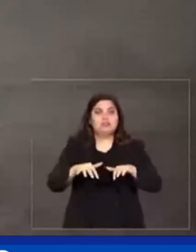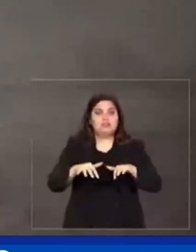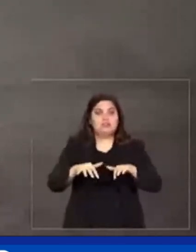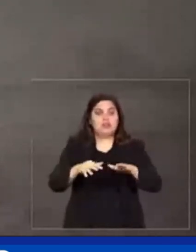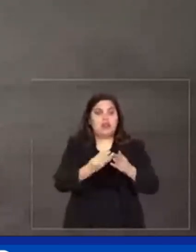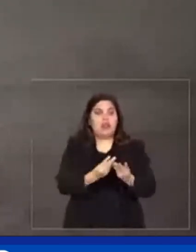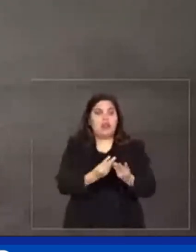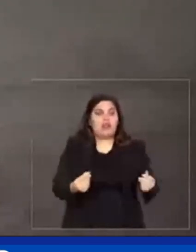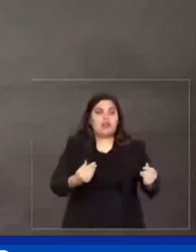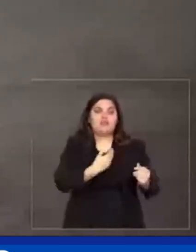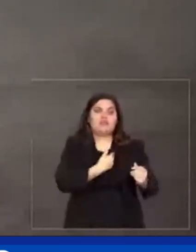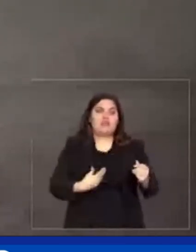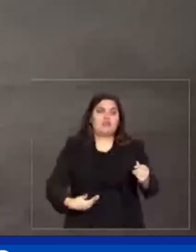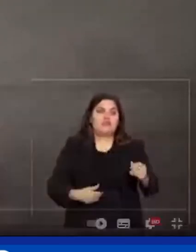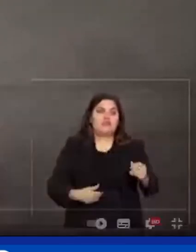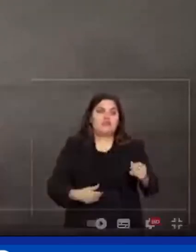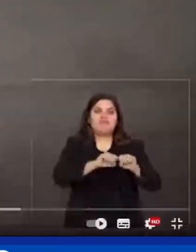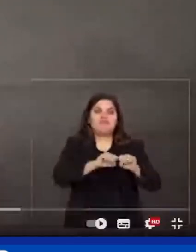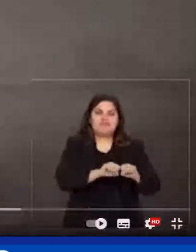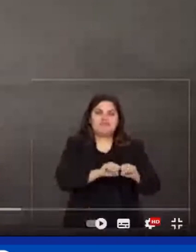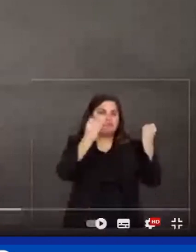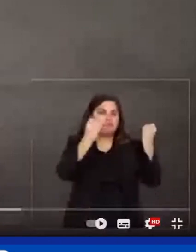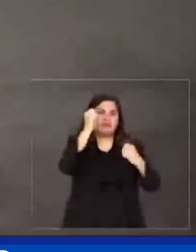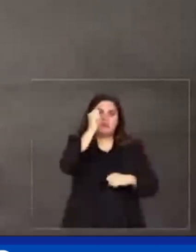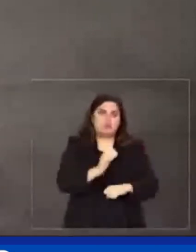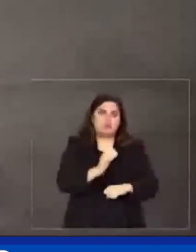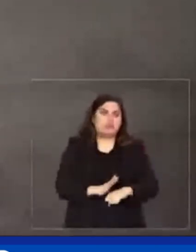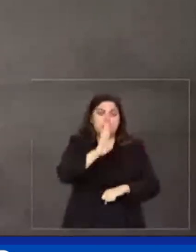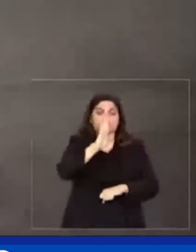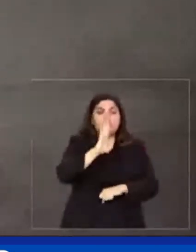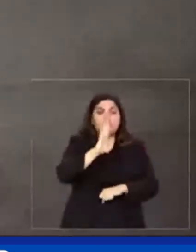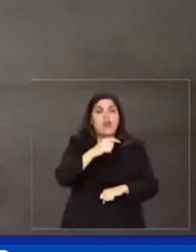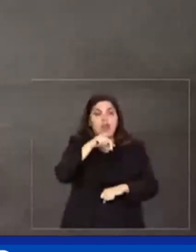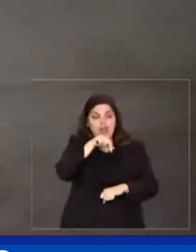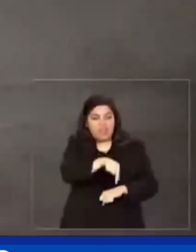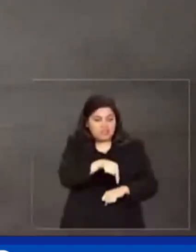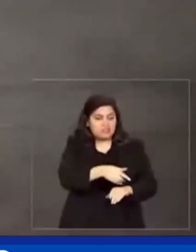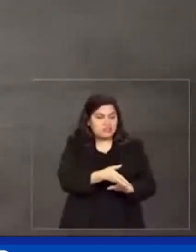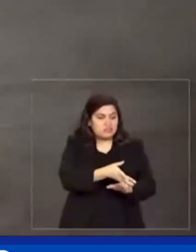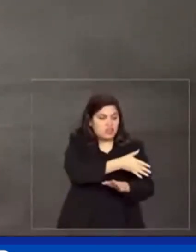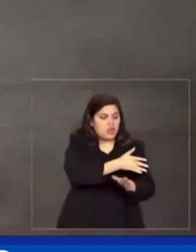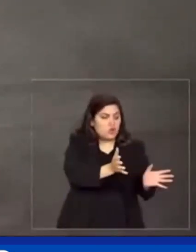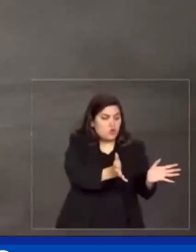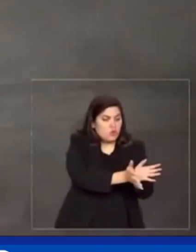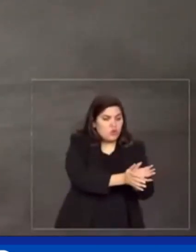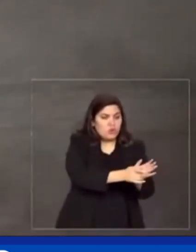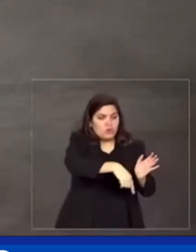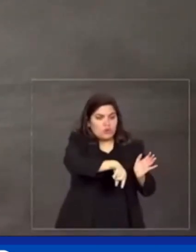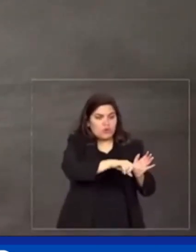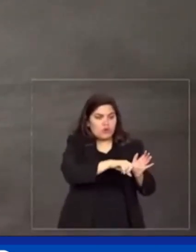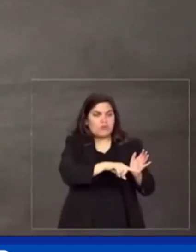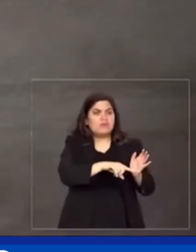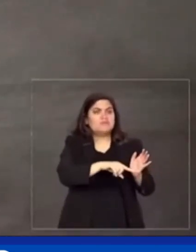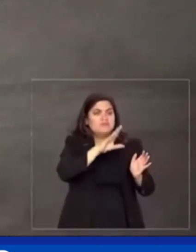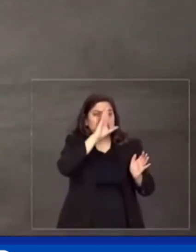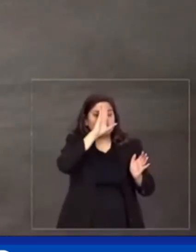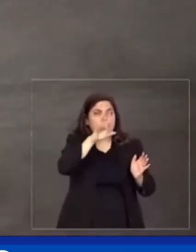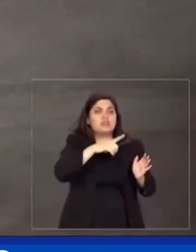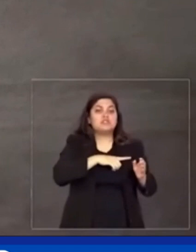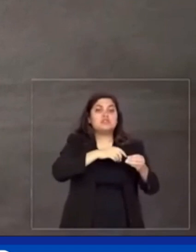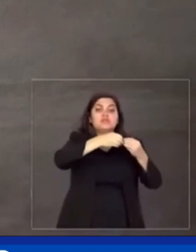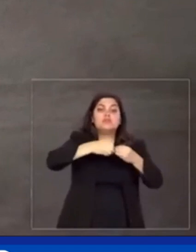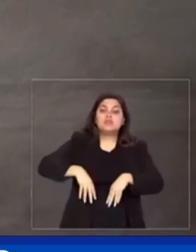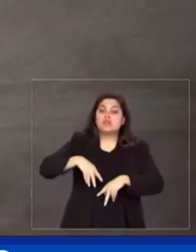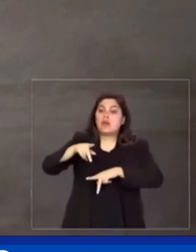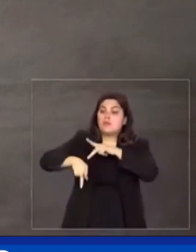a cabo por um governo de destruição nacional. Somos a esse legado perverso que recai principalmente sobre a população